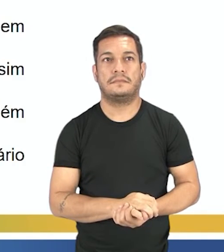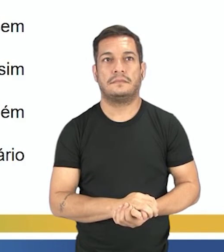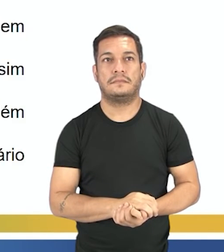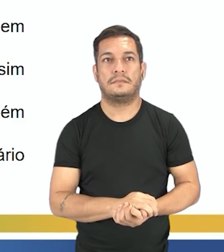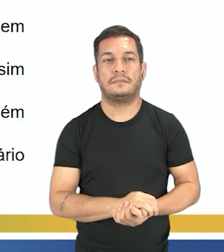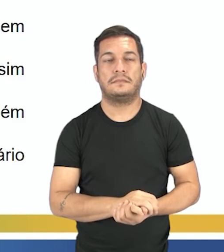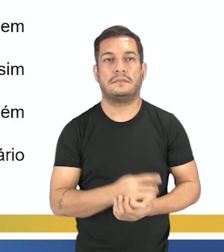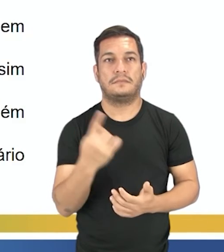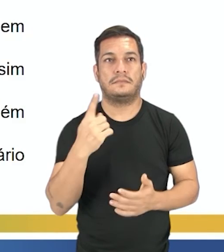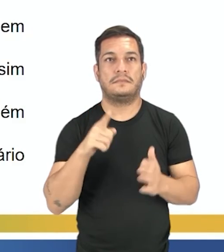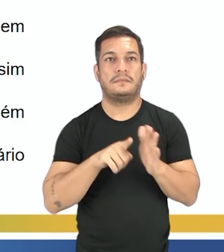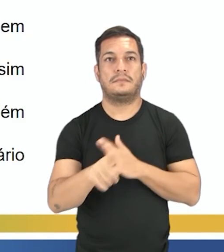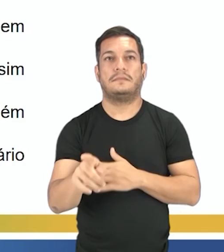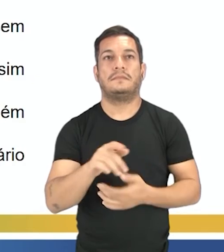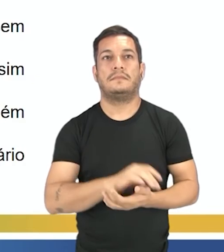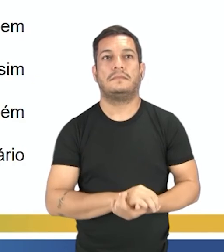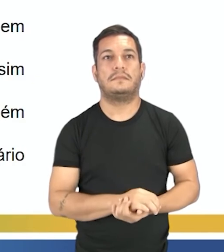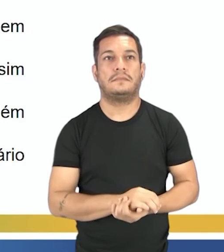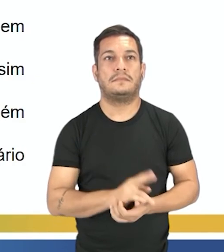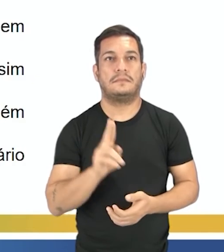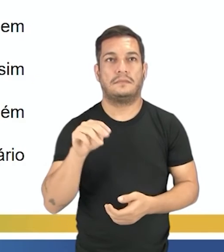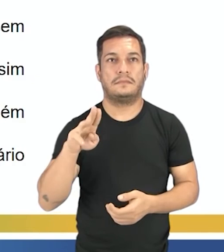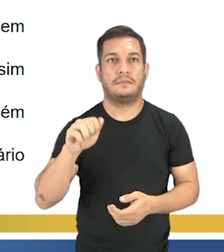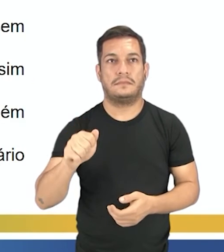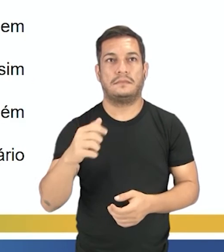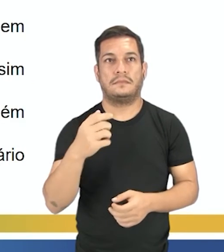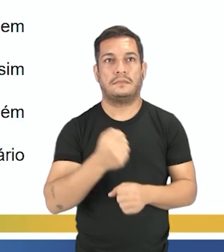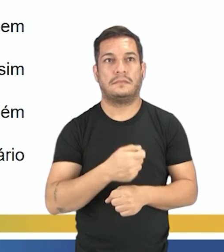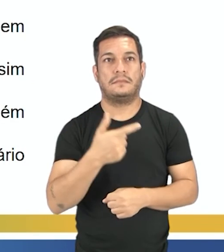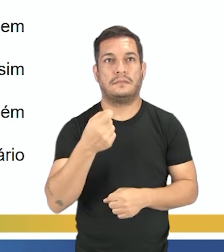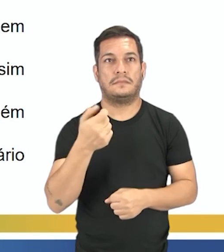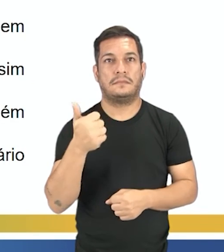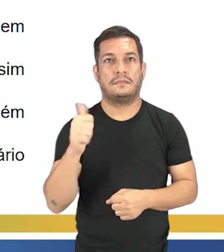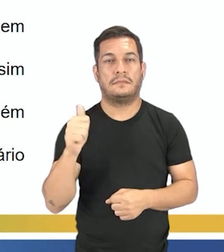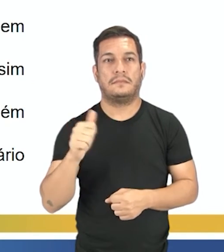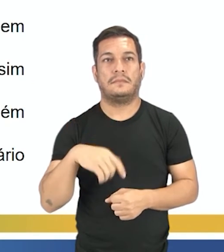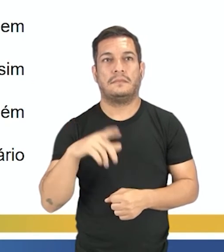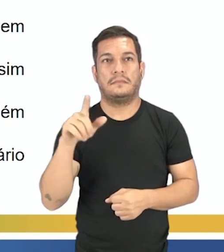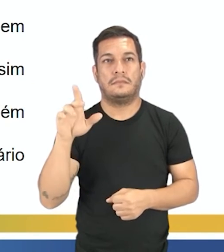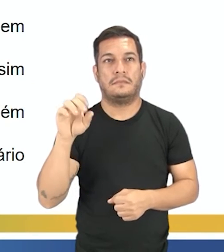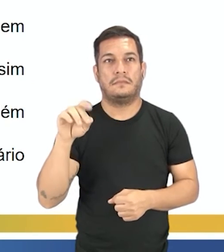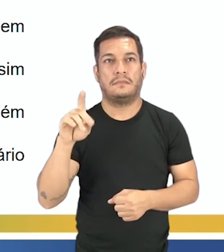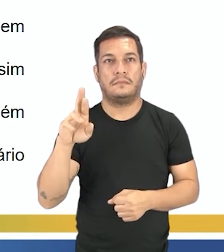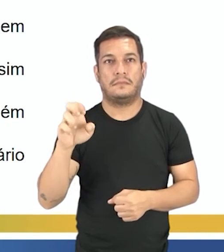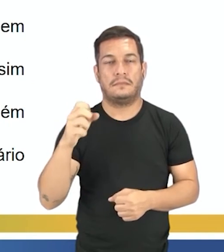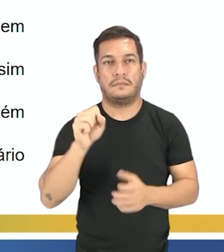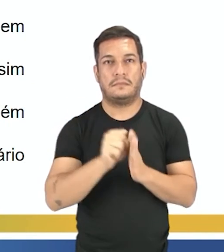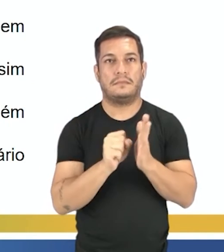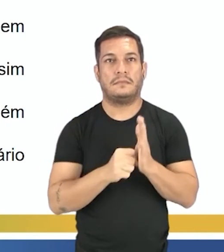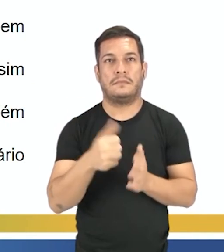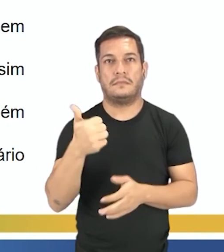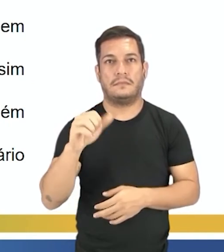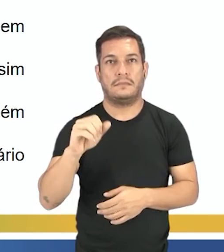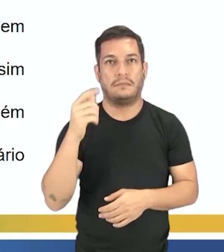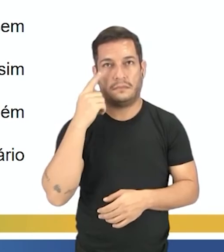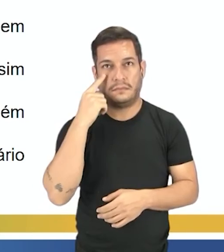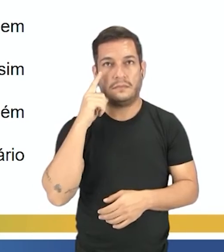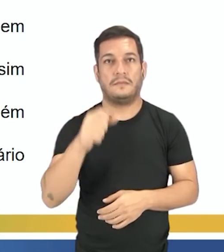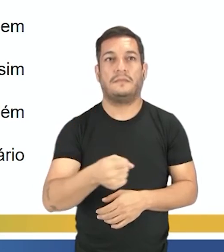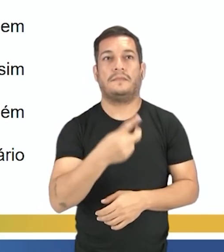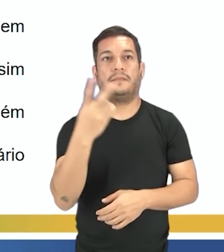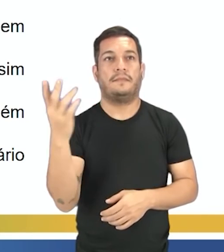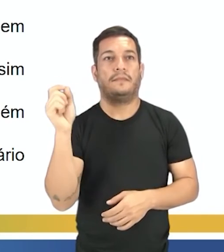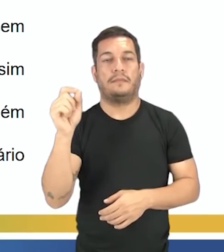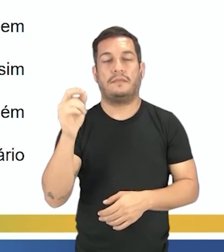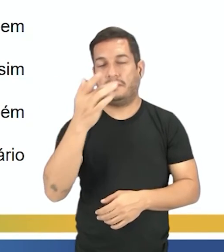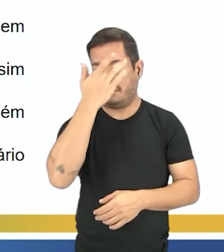Primeira questão, o Nama 2011. Londra, no século XIX, concentrava um grande